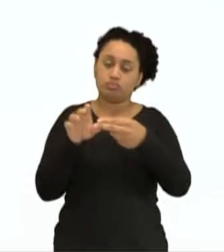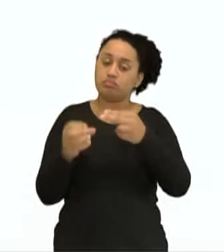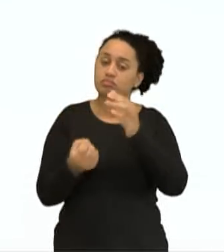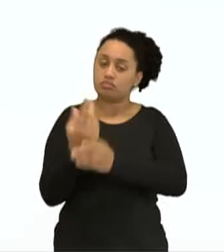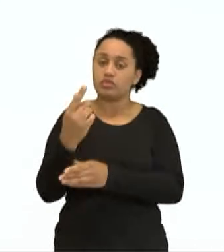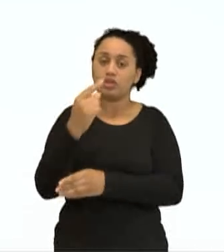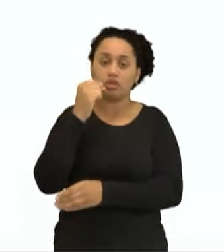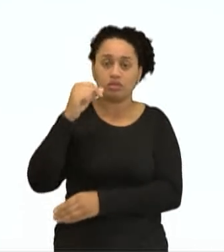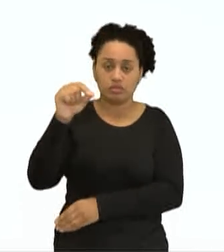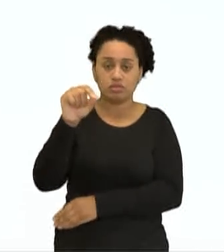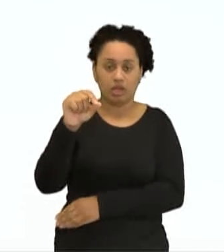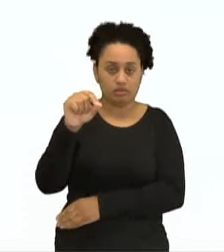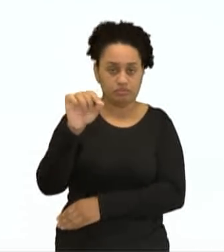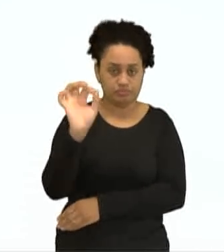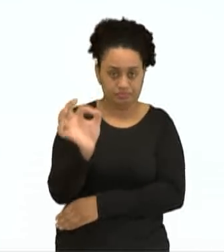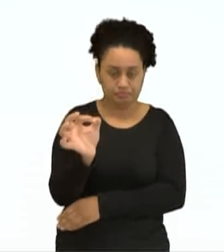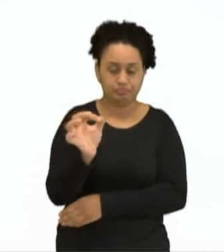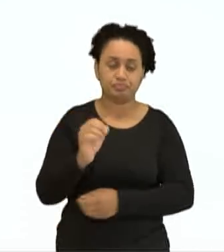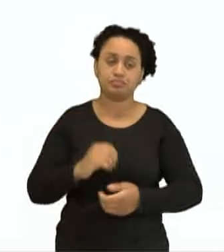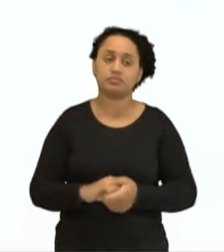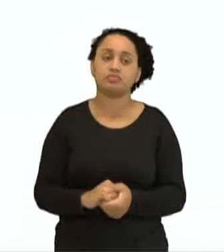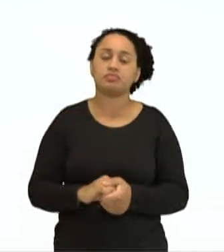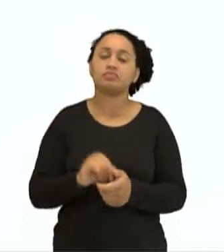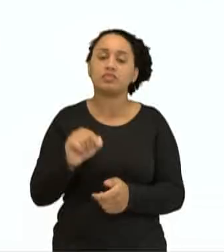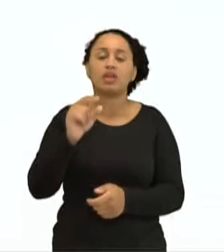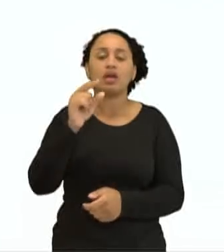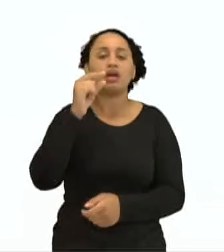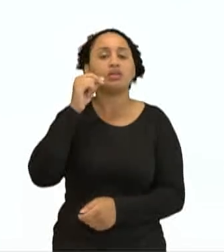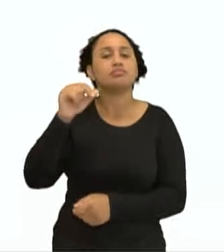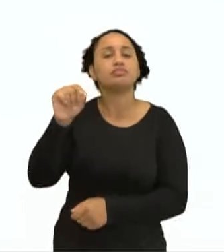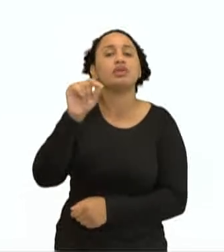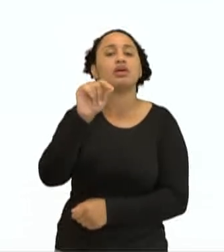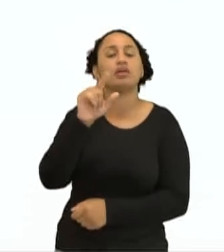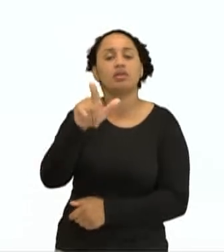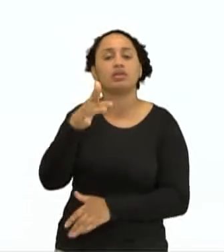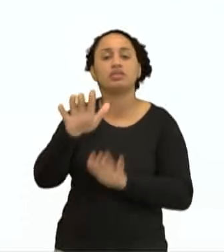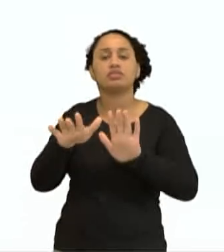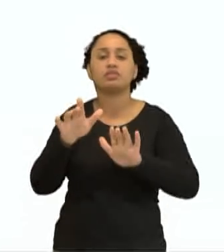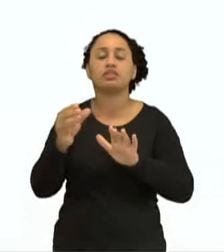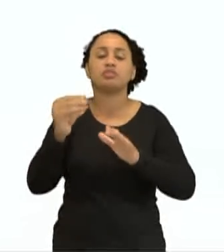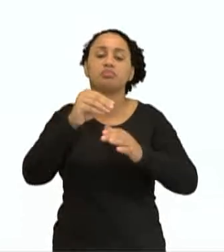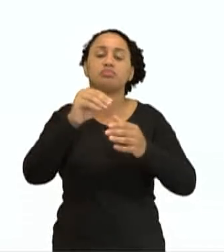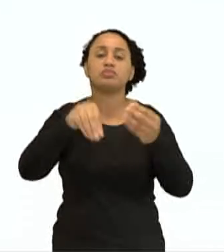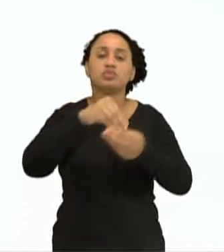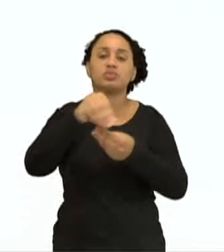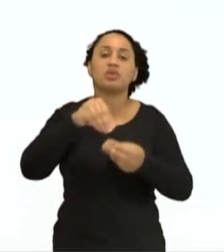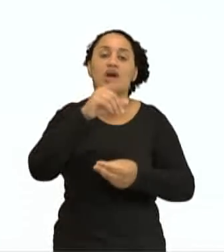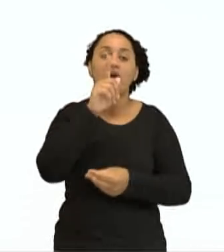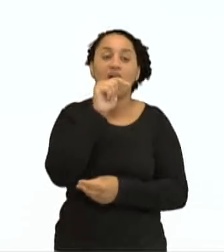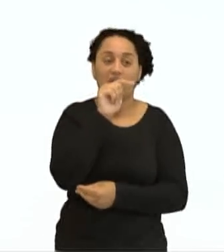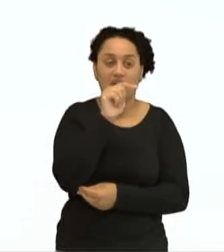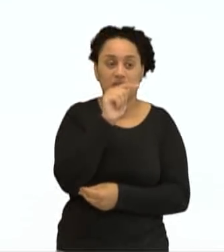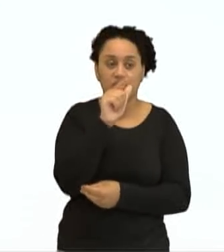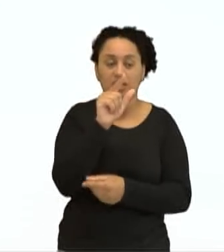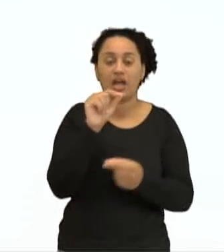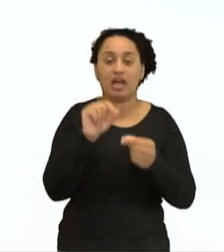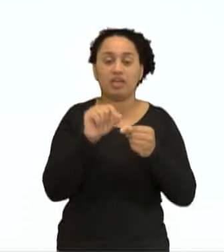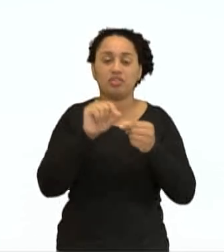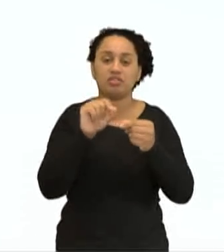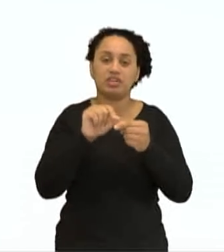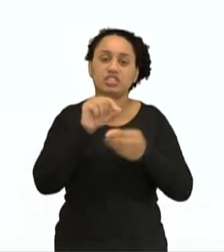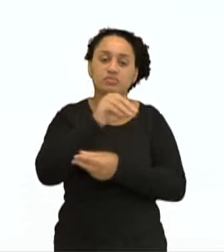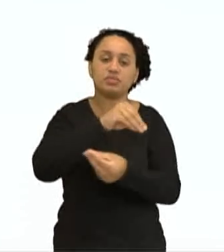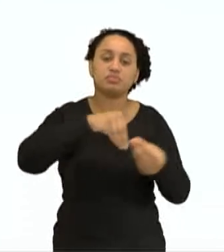sal, cloreto de sódio. Esse cloreto de sódio, muitas vezes, eu coloco ele em água, numa solução, formando uma solução.